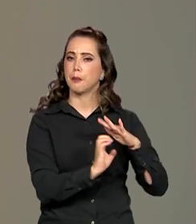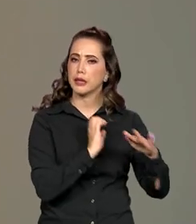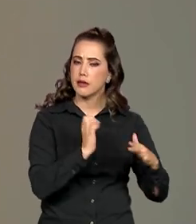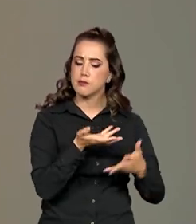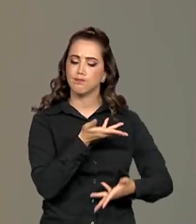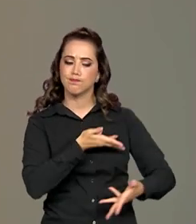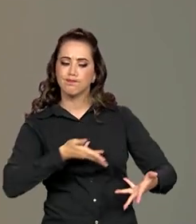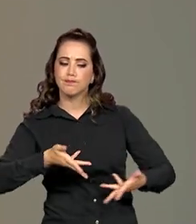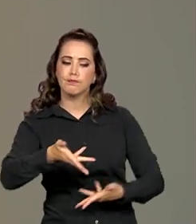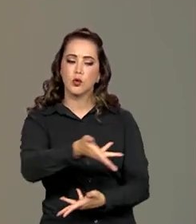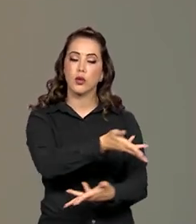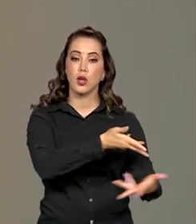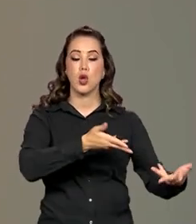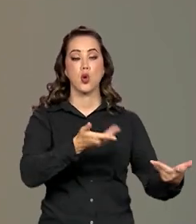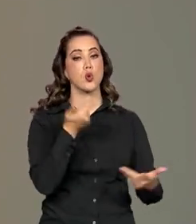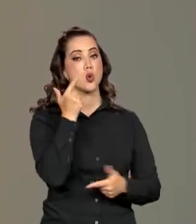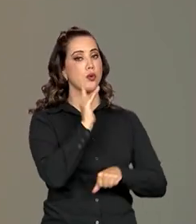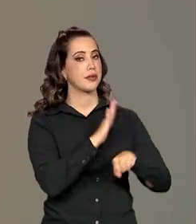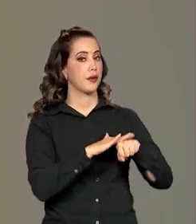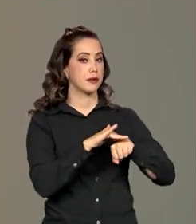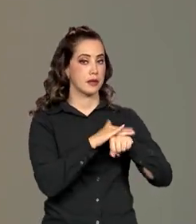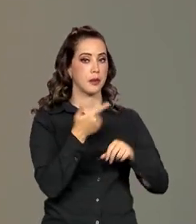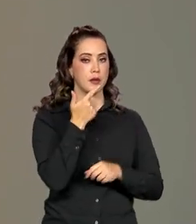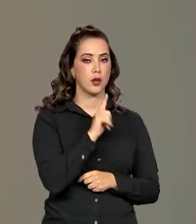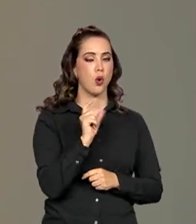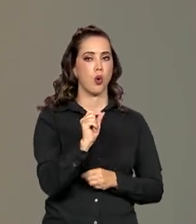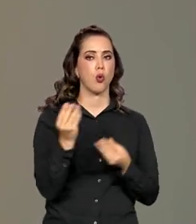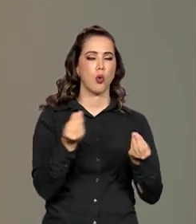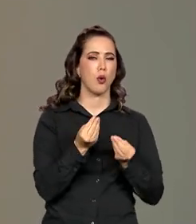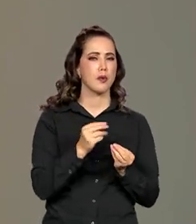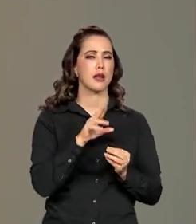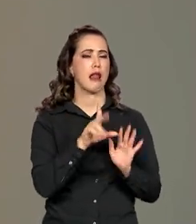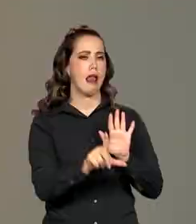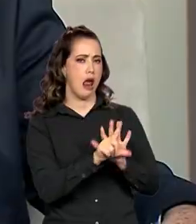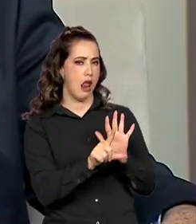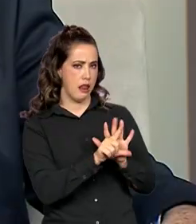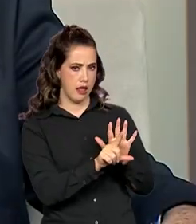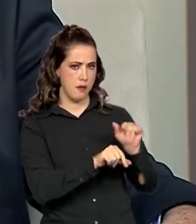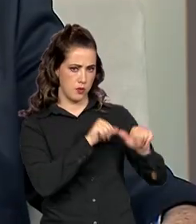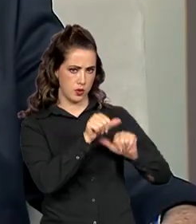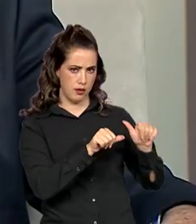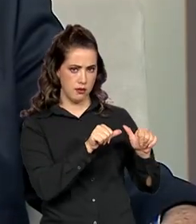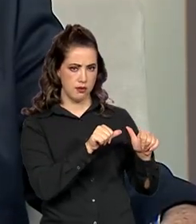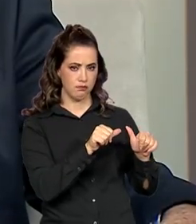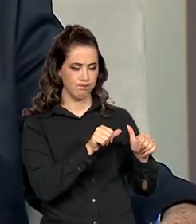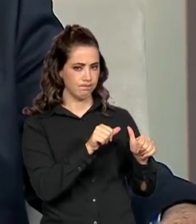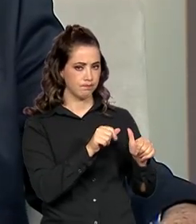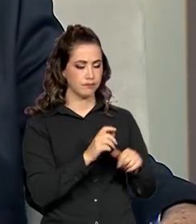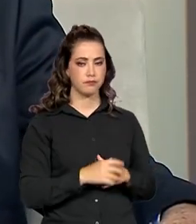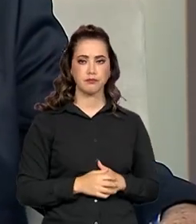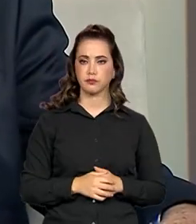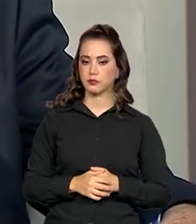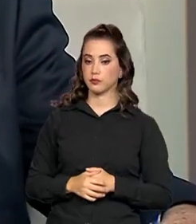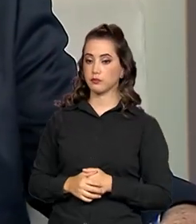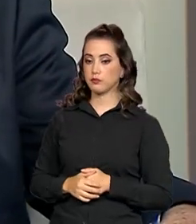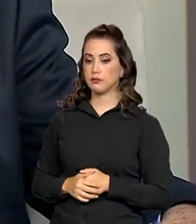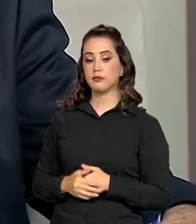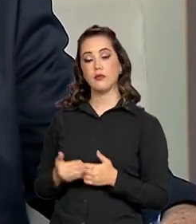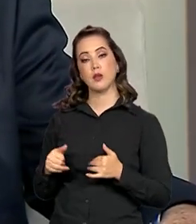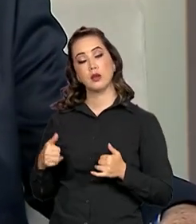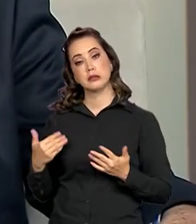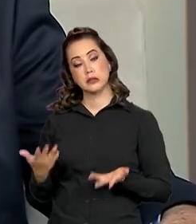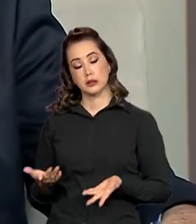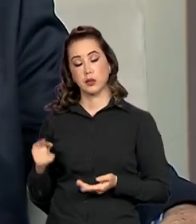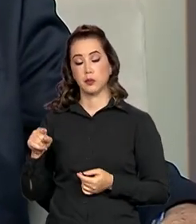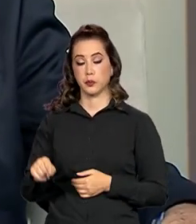do senhor em relação a uma atualização da legislação trabalhista? Paulo, esta semana mesmo, o presidente Lula falava